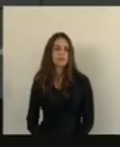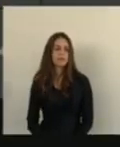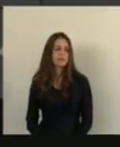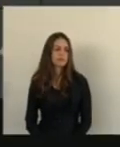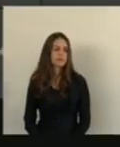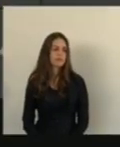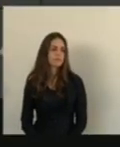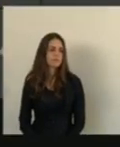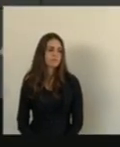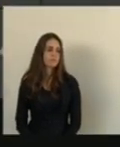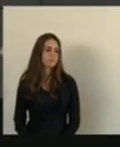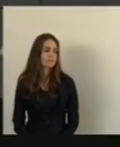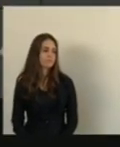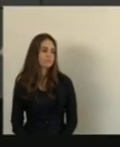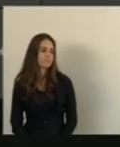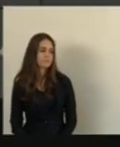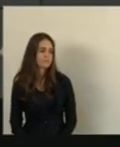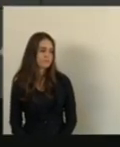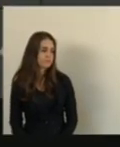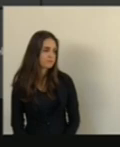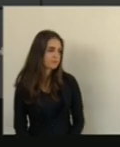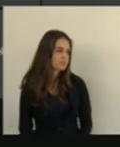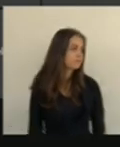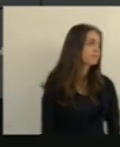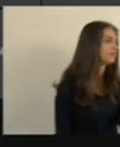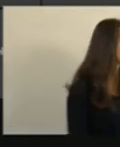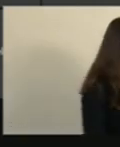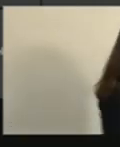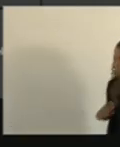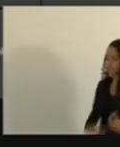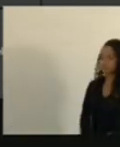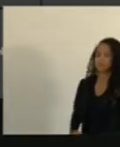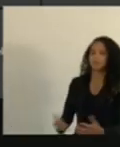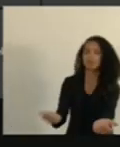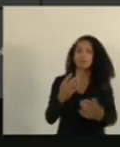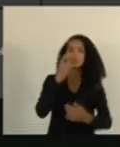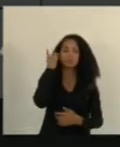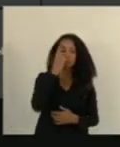Voto sim, senhor presidente. Luciano Machado vota sim. Deputado Luiz Durão?